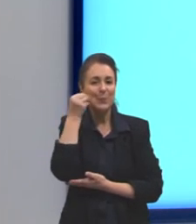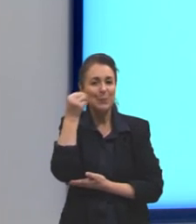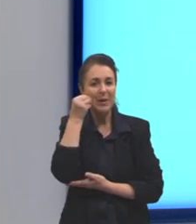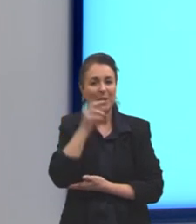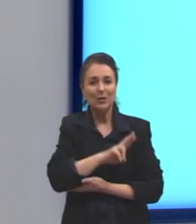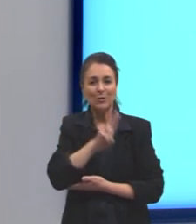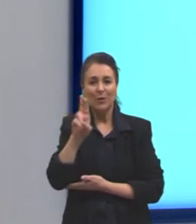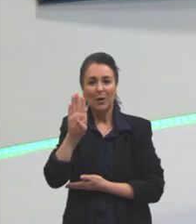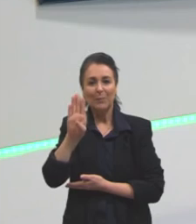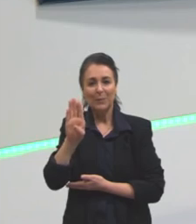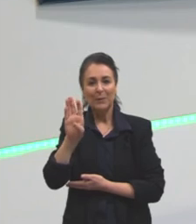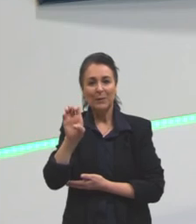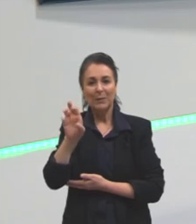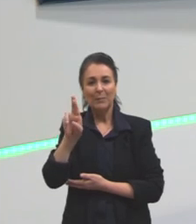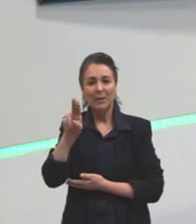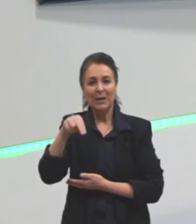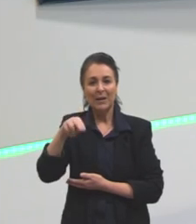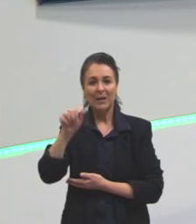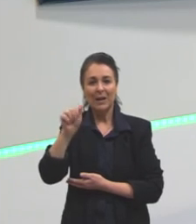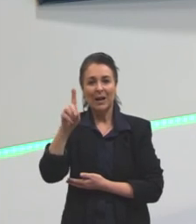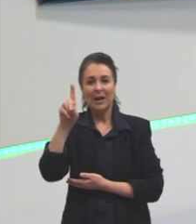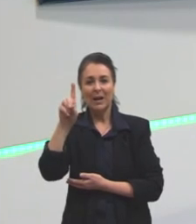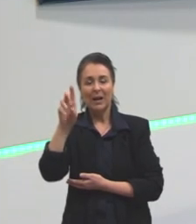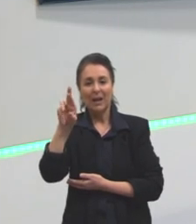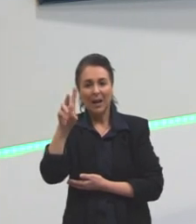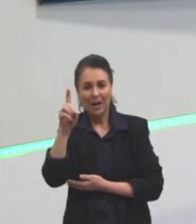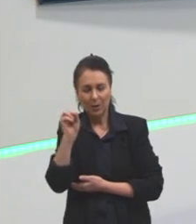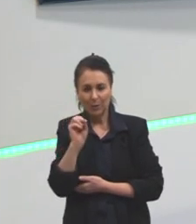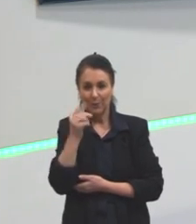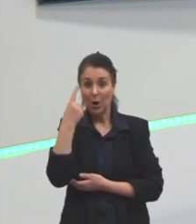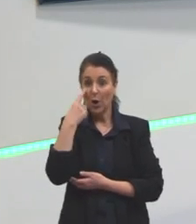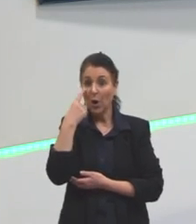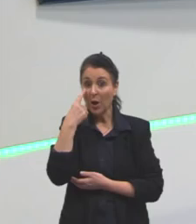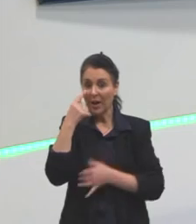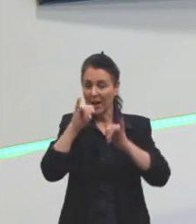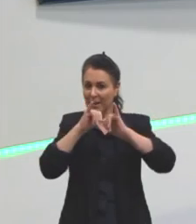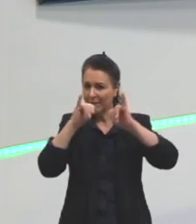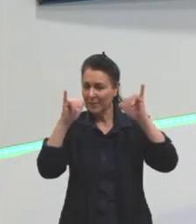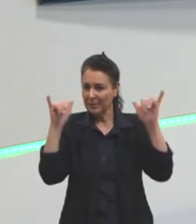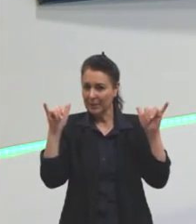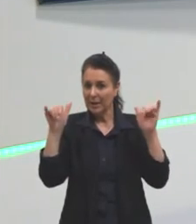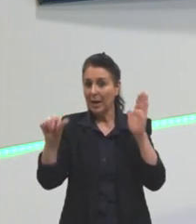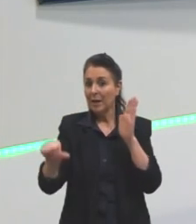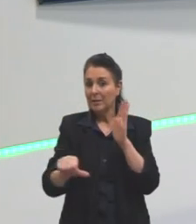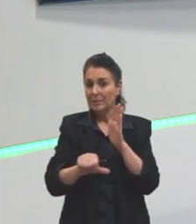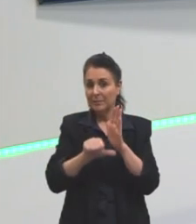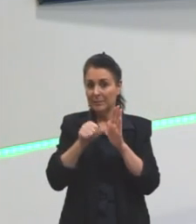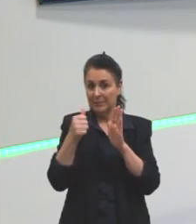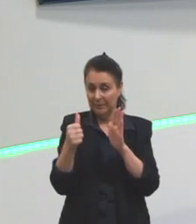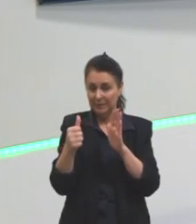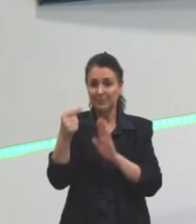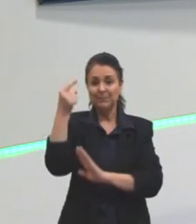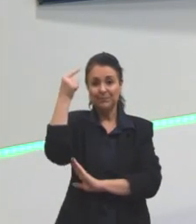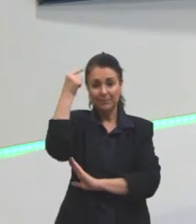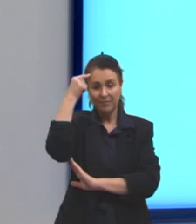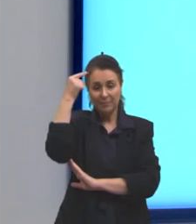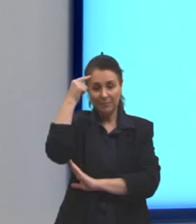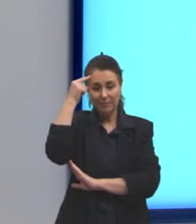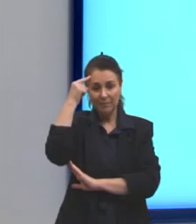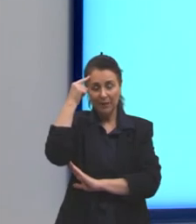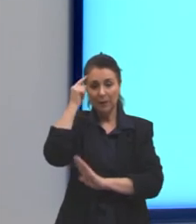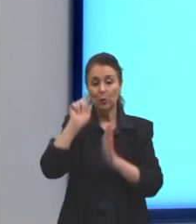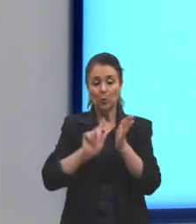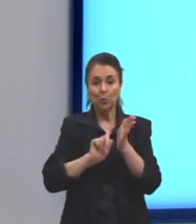gente tem uma propaganda. Vamos dar uma olhadinha nela rapidinho. Primeira coisa, vamos pensar no nosso gênero